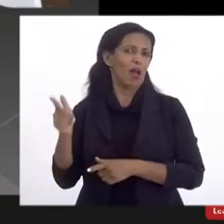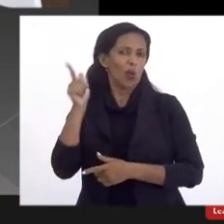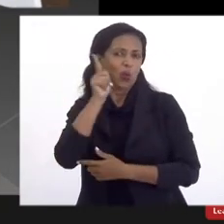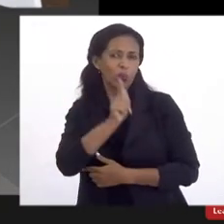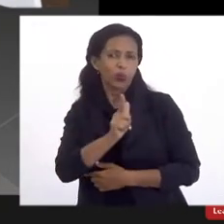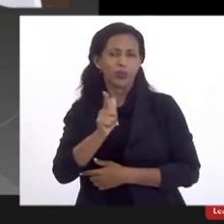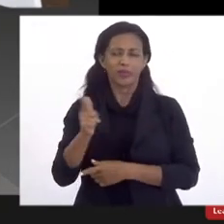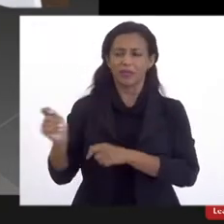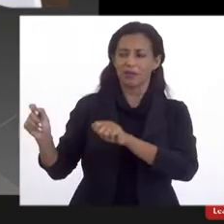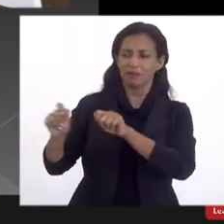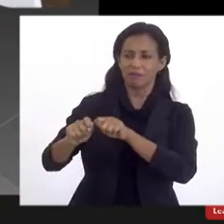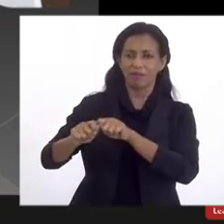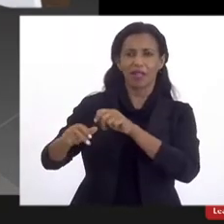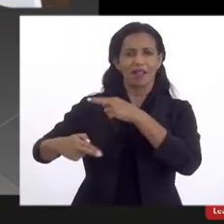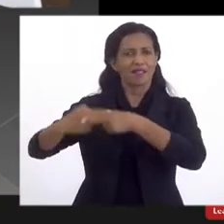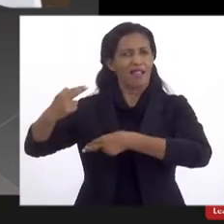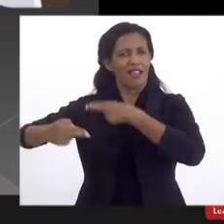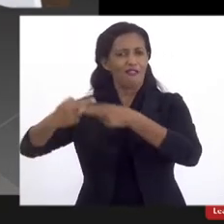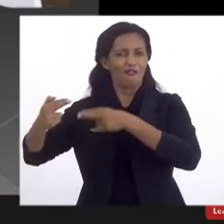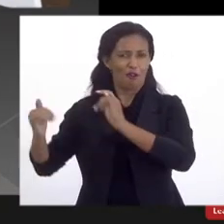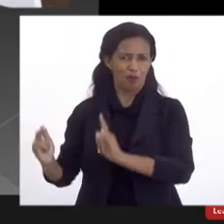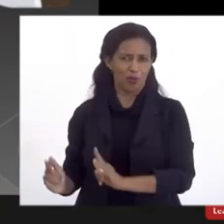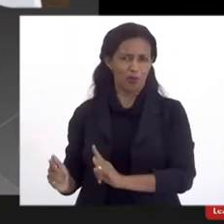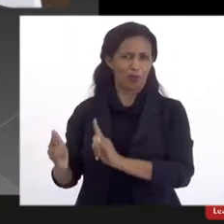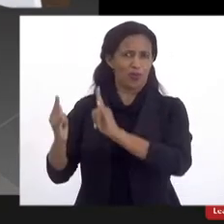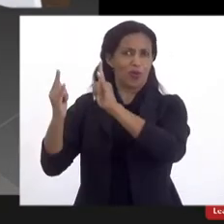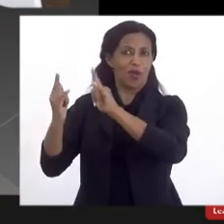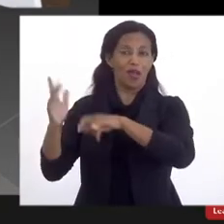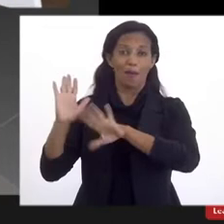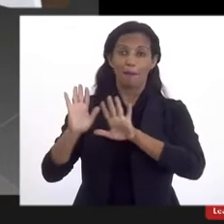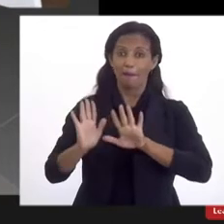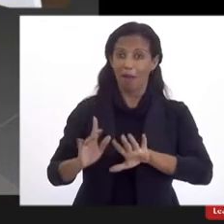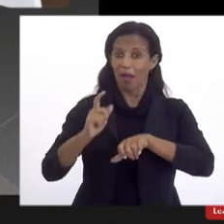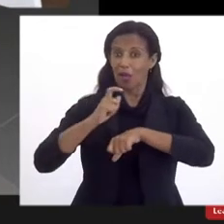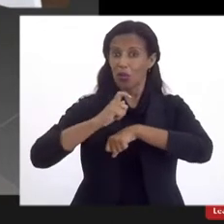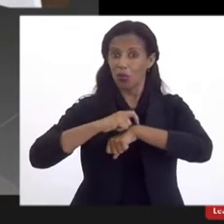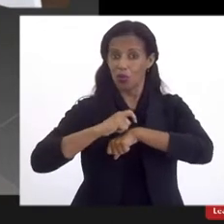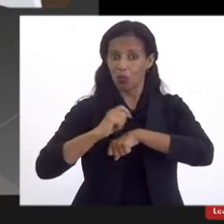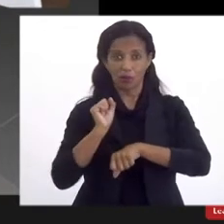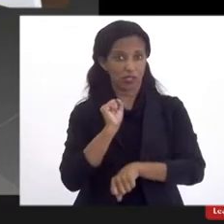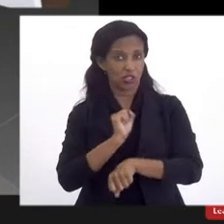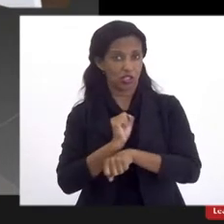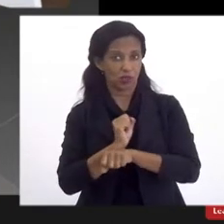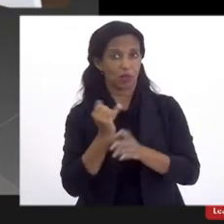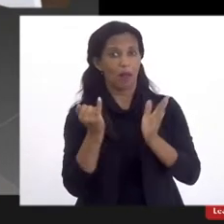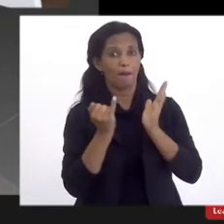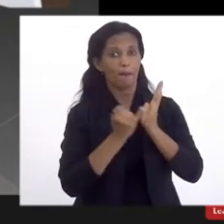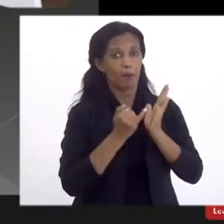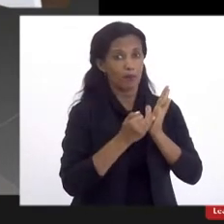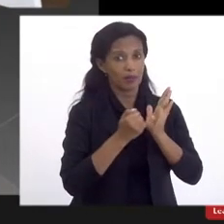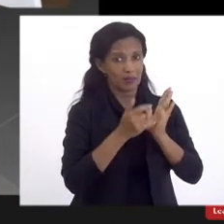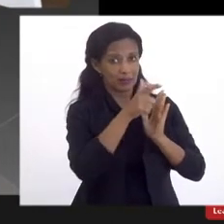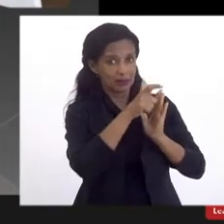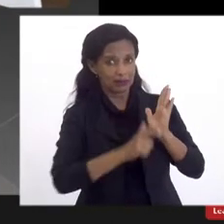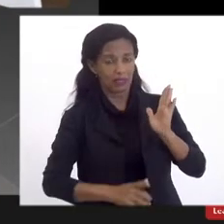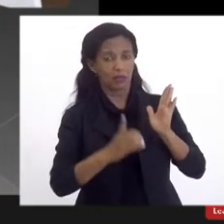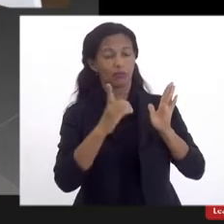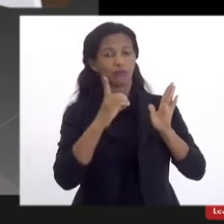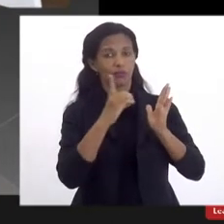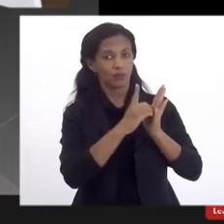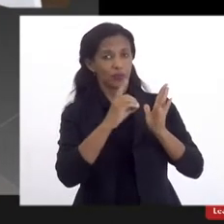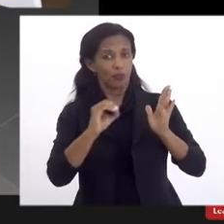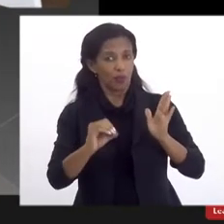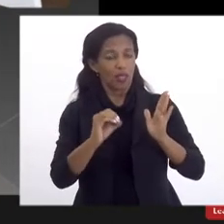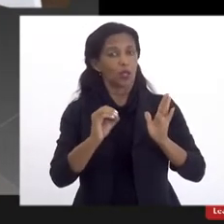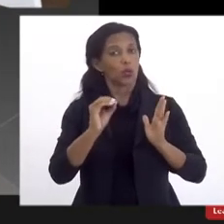e aquisição e reforma desse prédio. No momento, nós estamos aguardando a publicação desse decreto, de utilidade